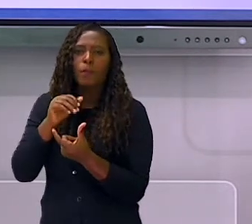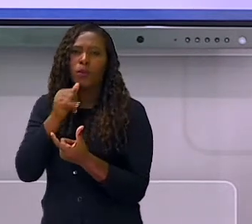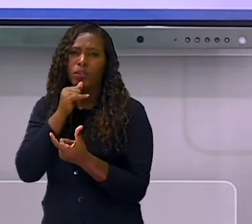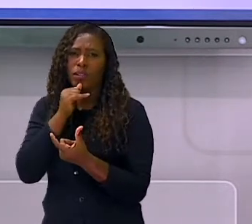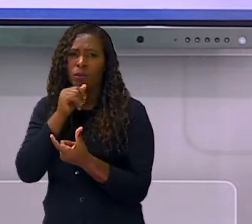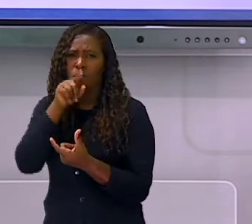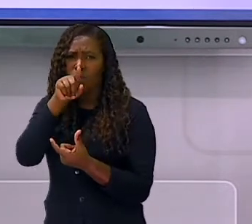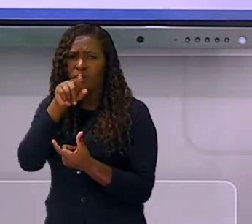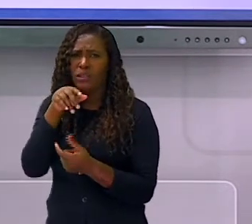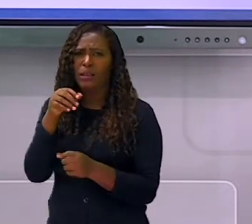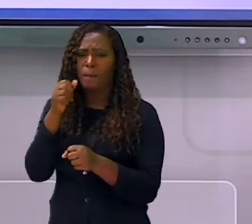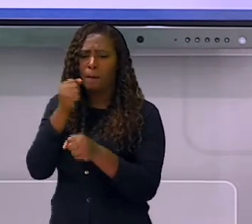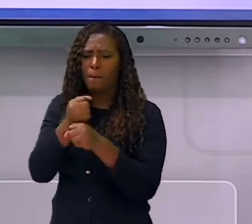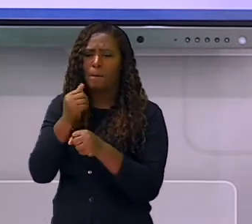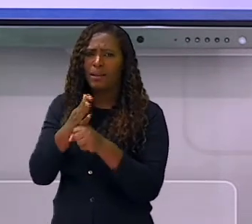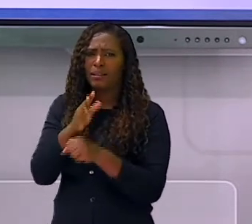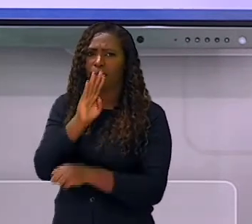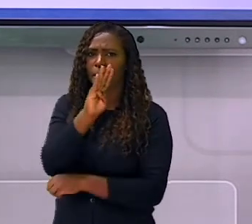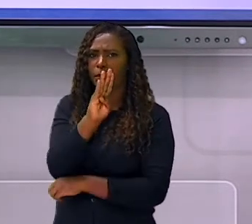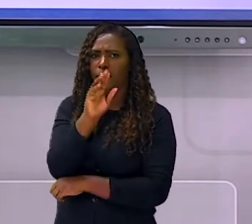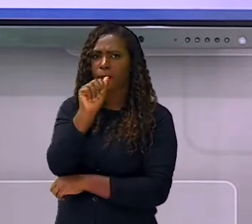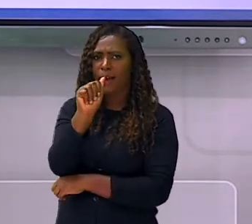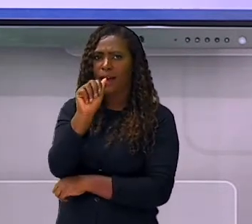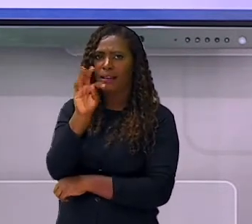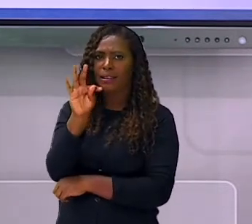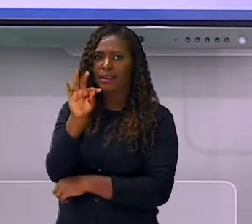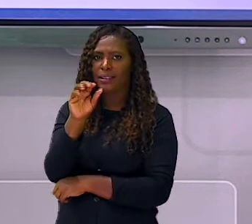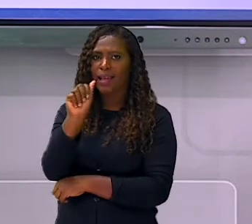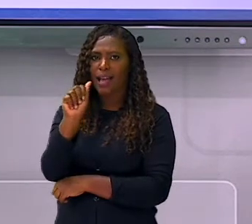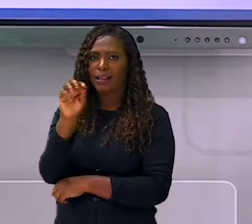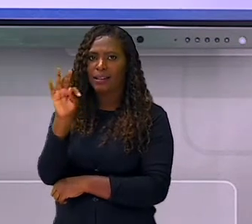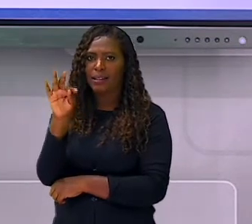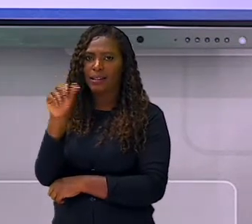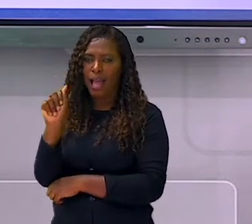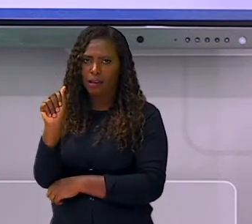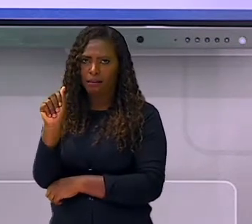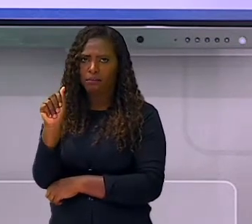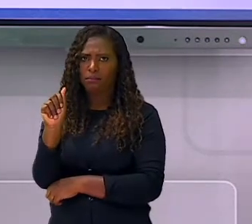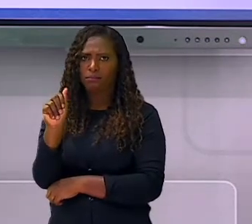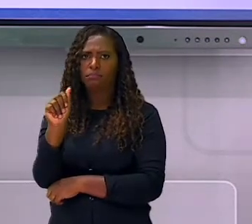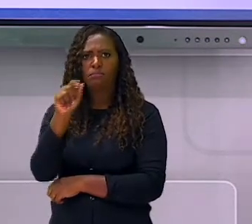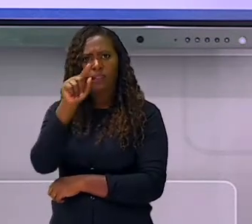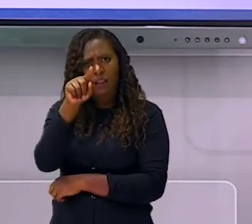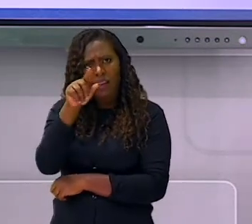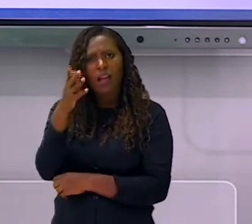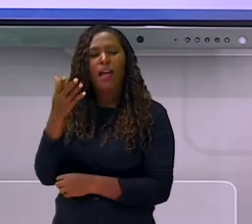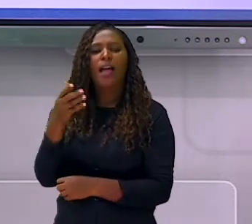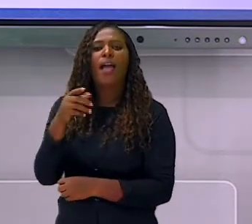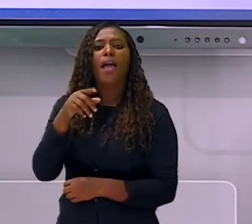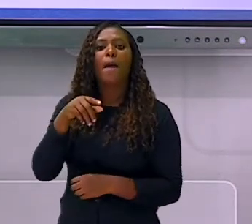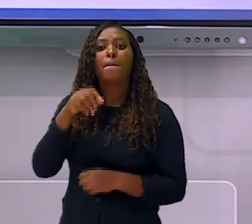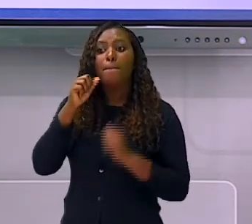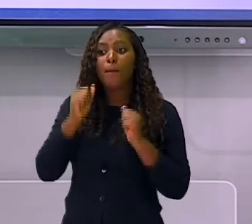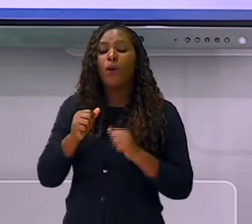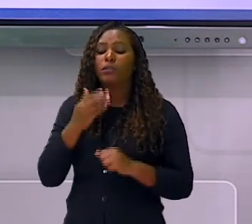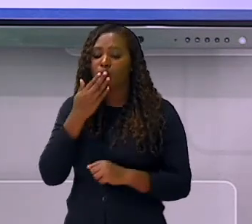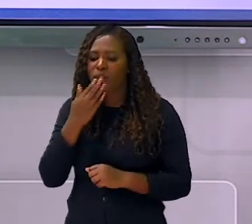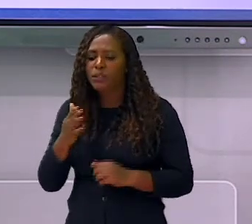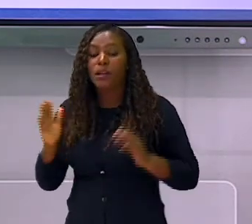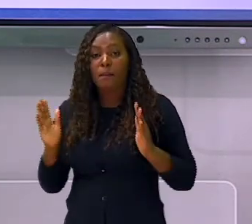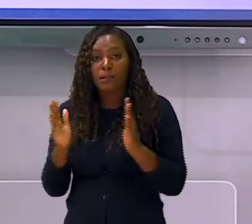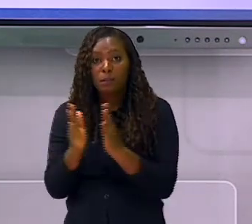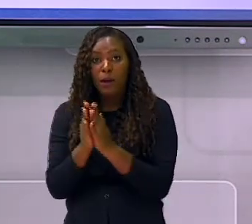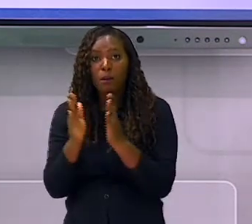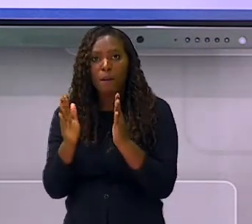e ele separa as sílabas batata. Você pode pedir para bater palma também para ajudar. E vai fazendo com outras